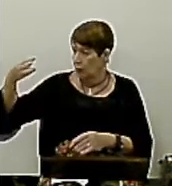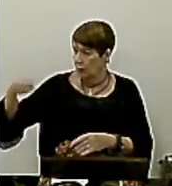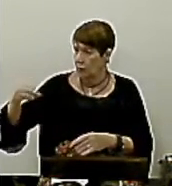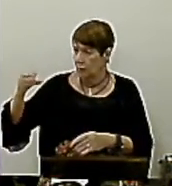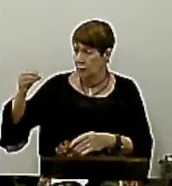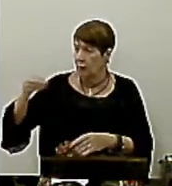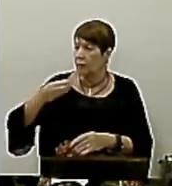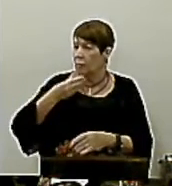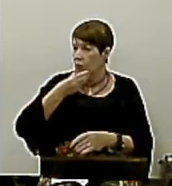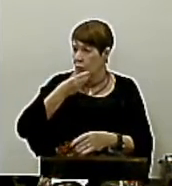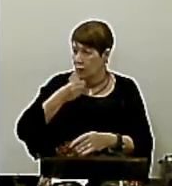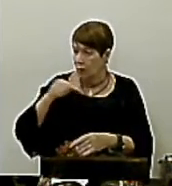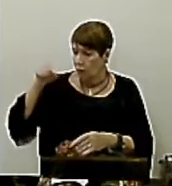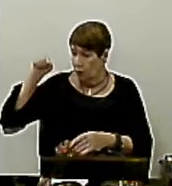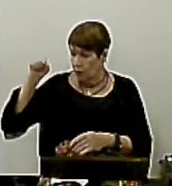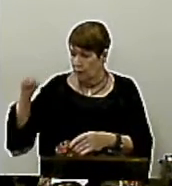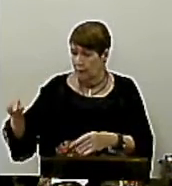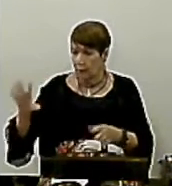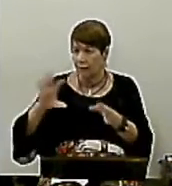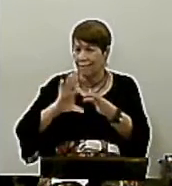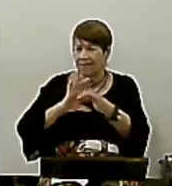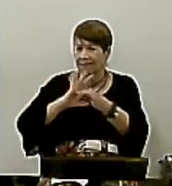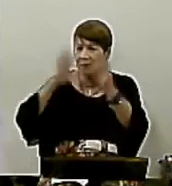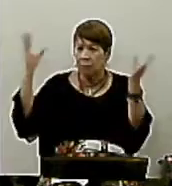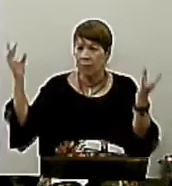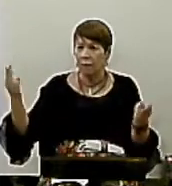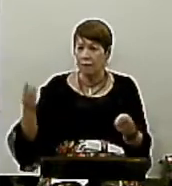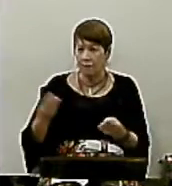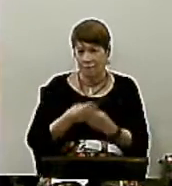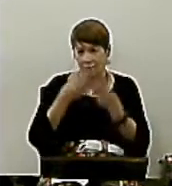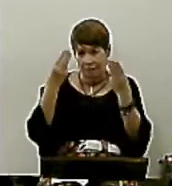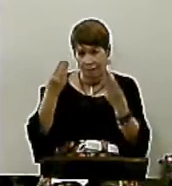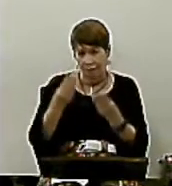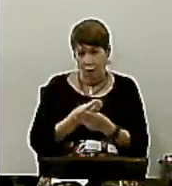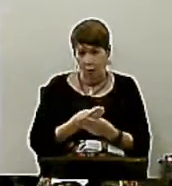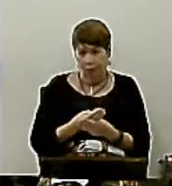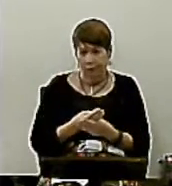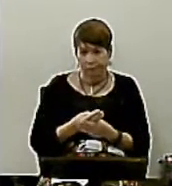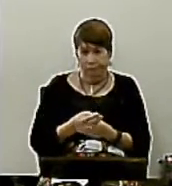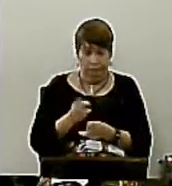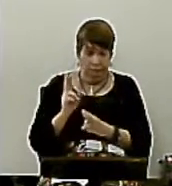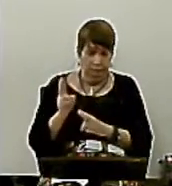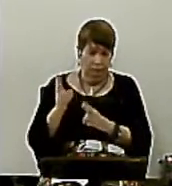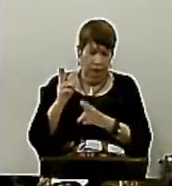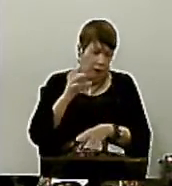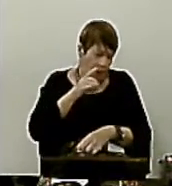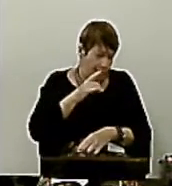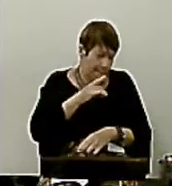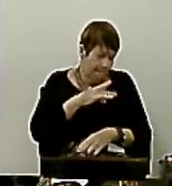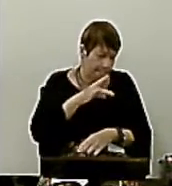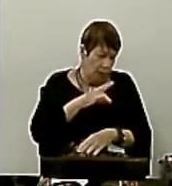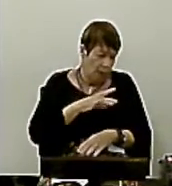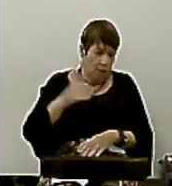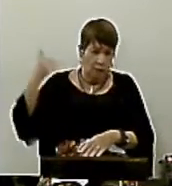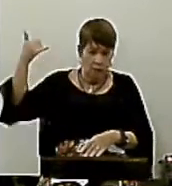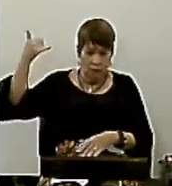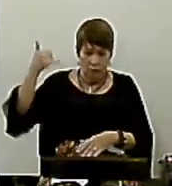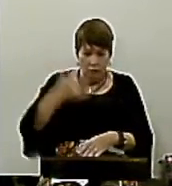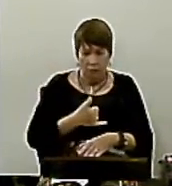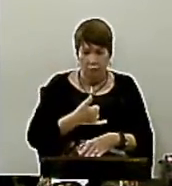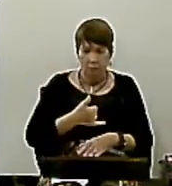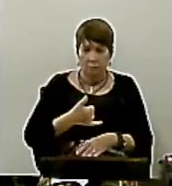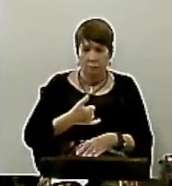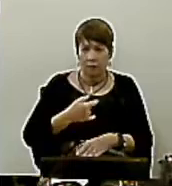Você vai libertar Israel E Ele ainda Estava com medo Deus disse Mais uma vez Vai lá no